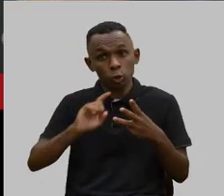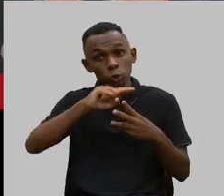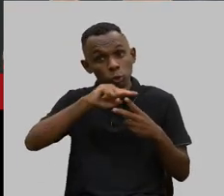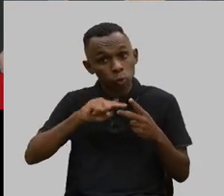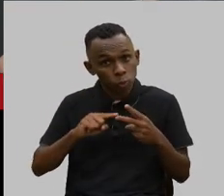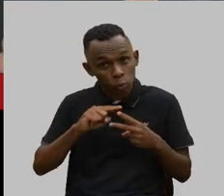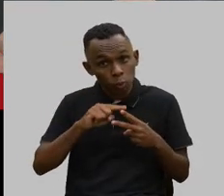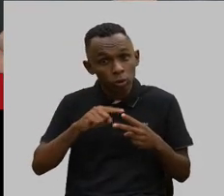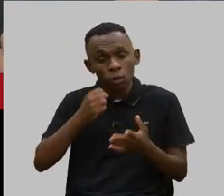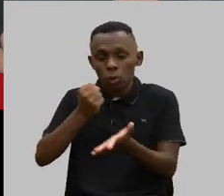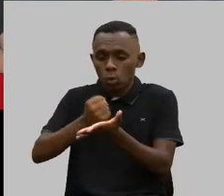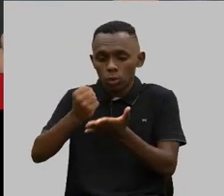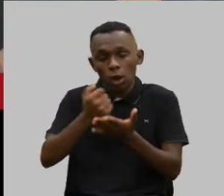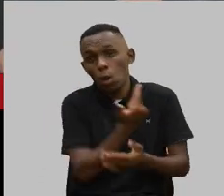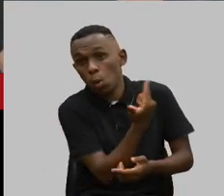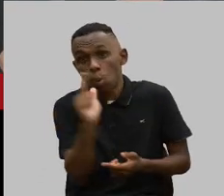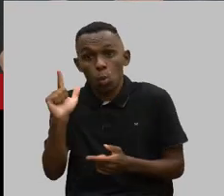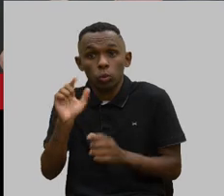contratar um outro plano